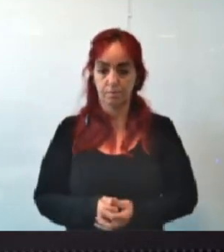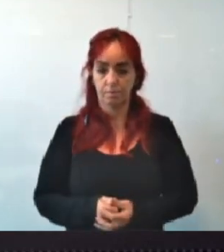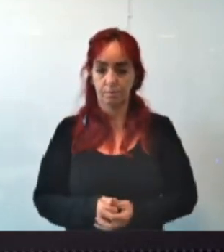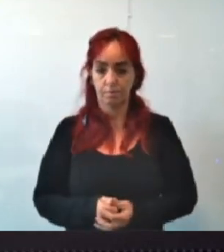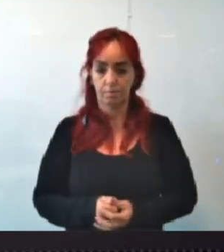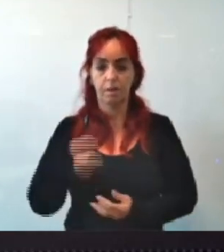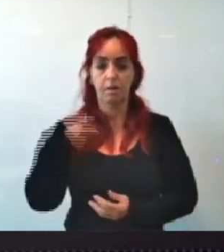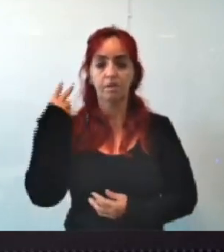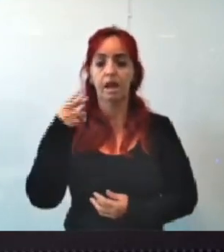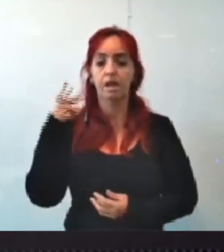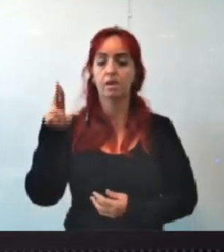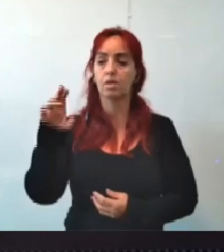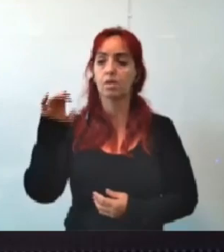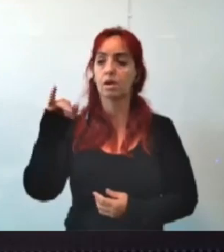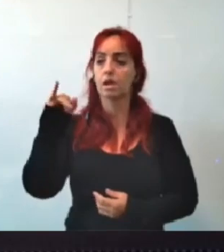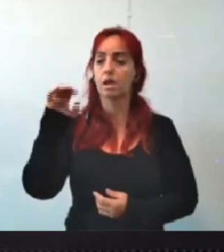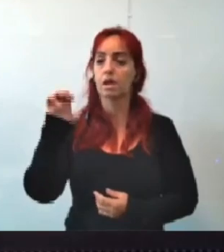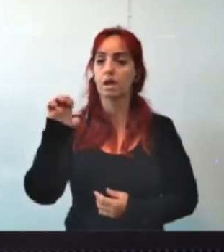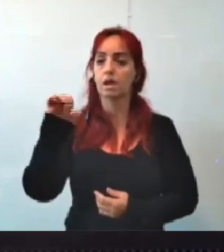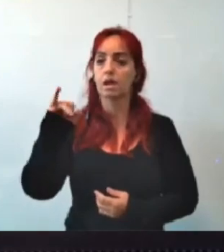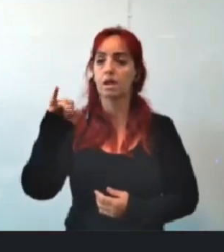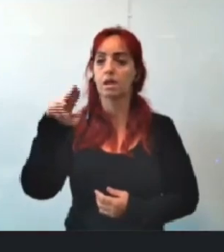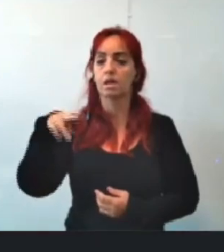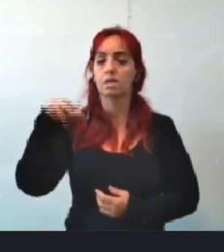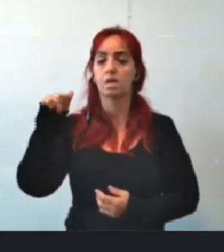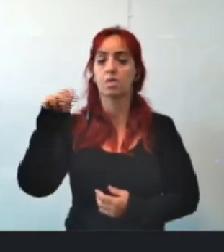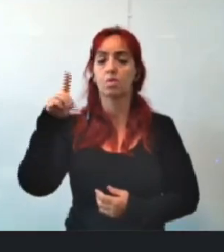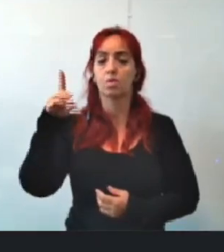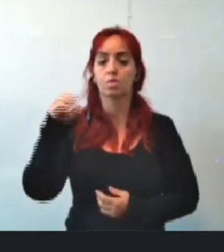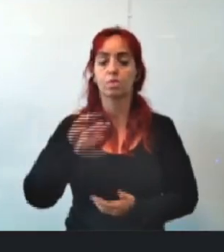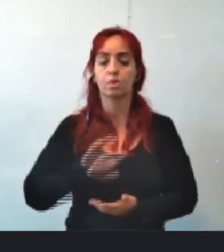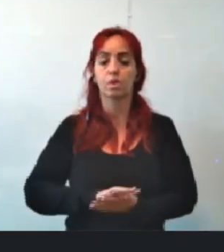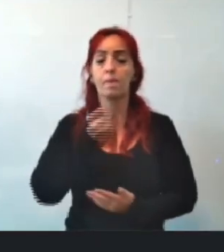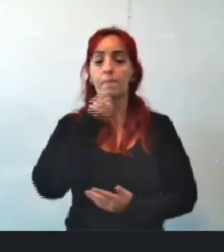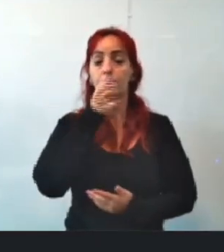discutir, vereador Reinaldo Gomes. Bom, bom dia a todos.